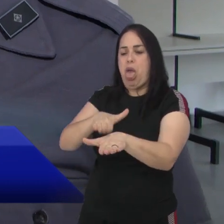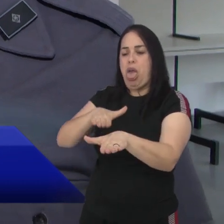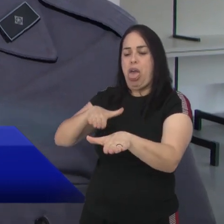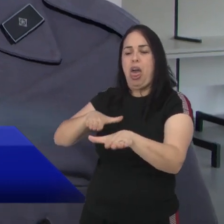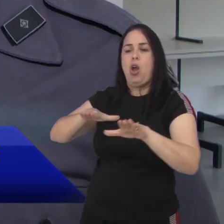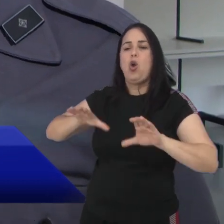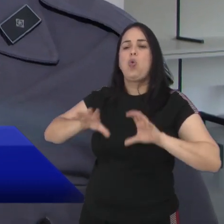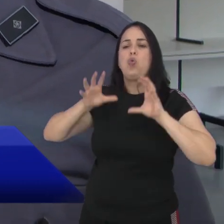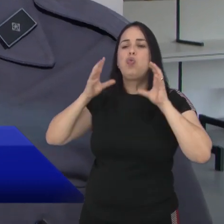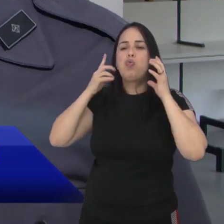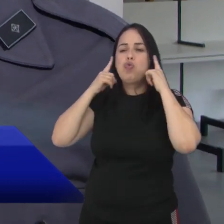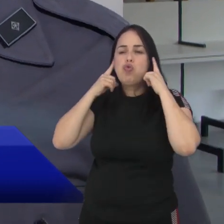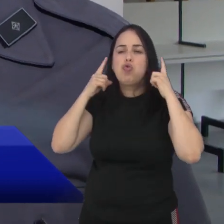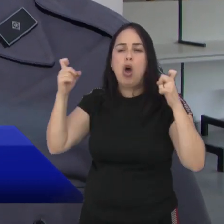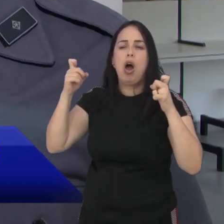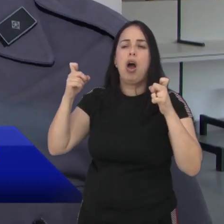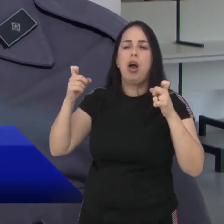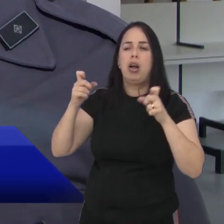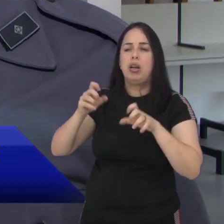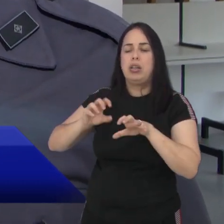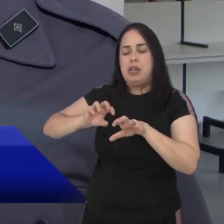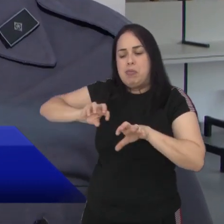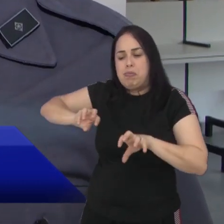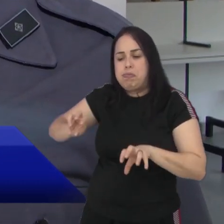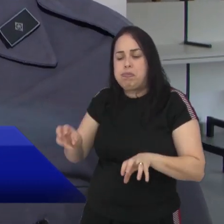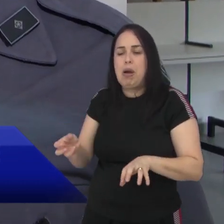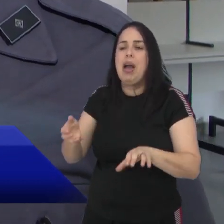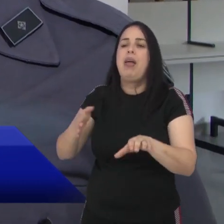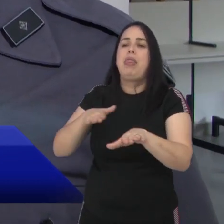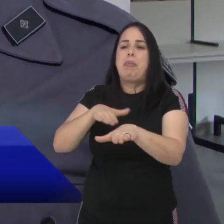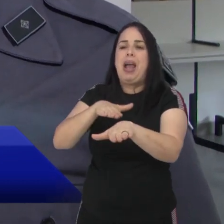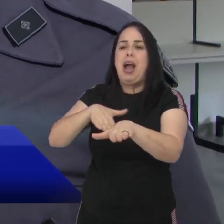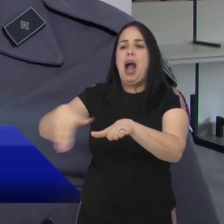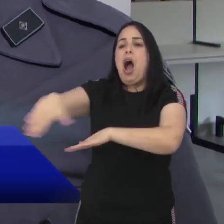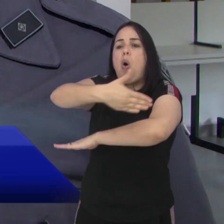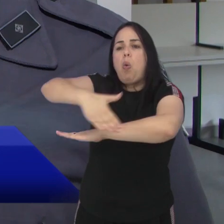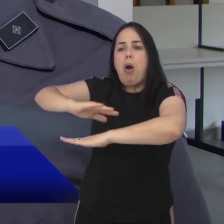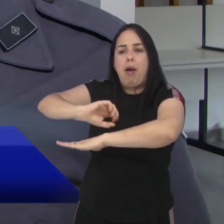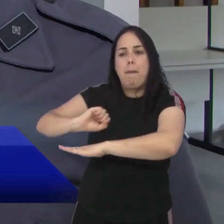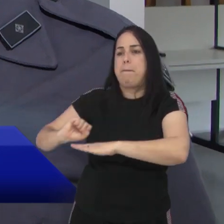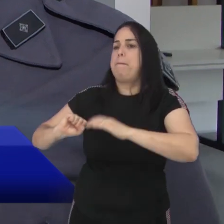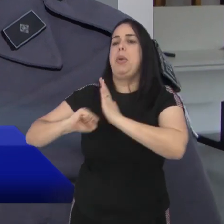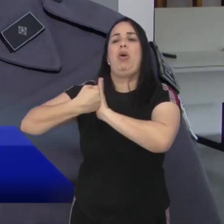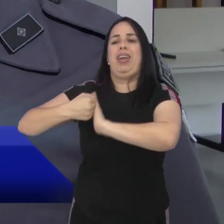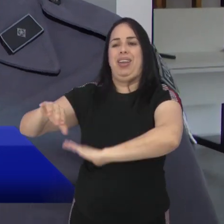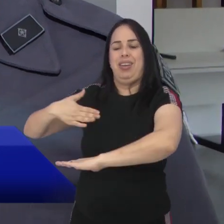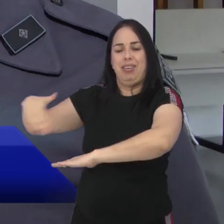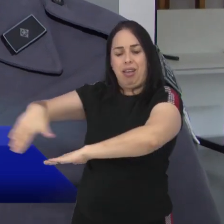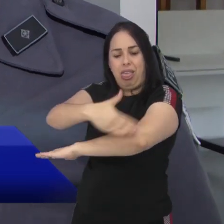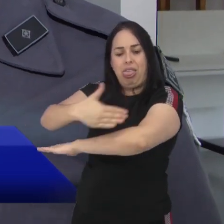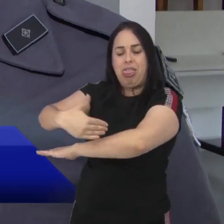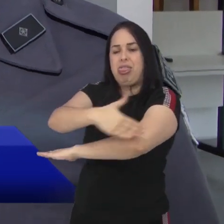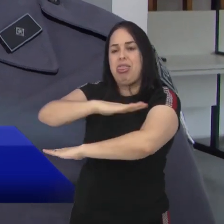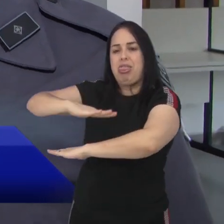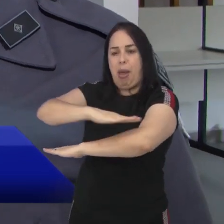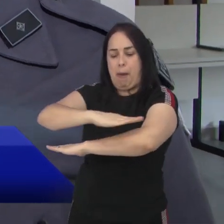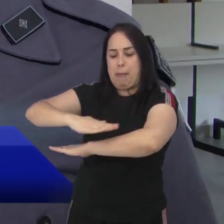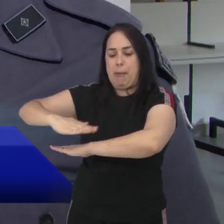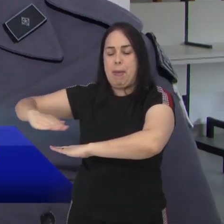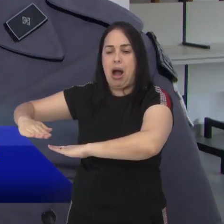com as caixas de som, acaba obstruindo as vias. Então isso atrapalha toda a população a se locomover,